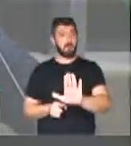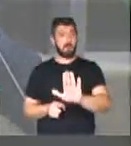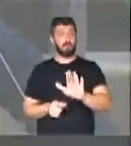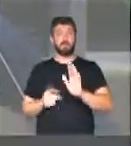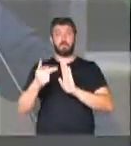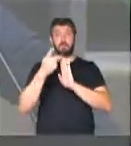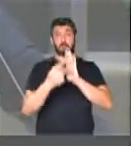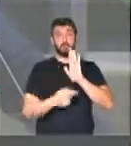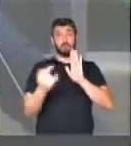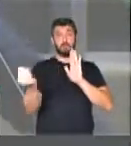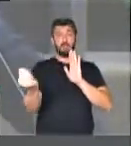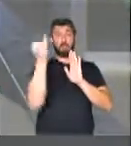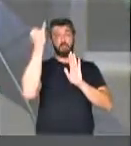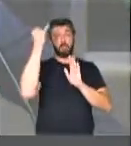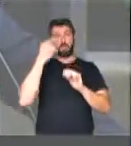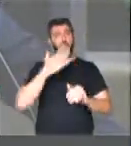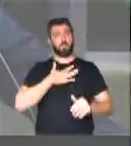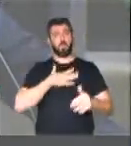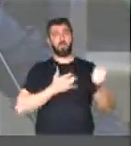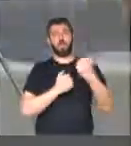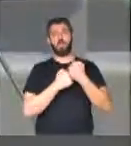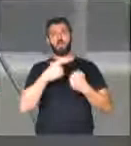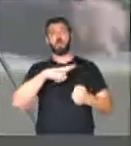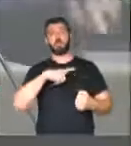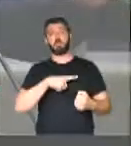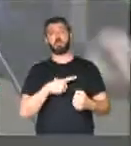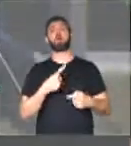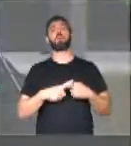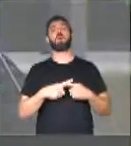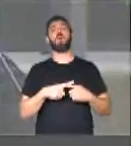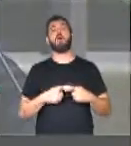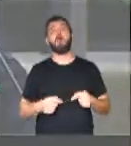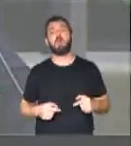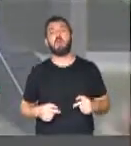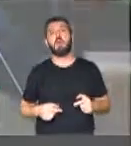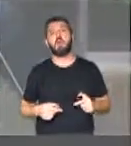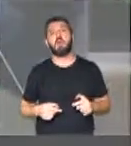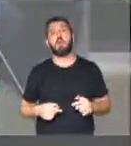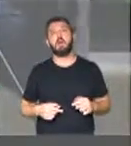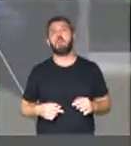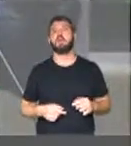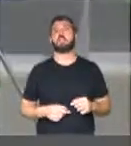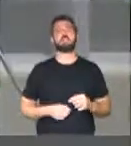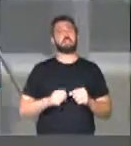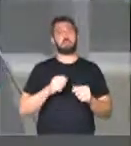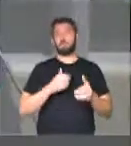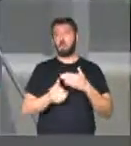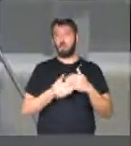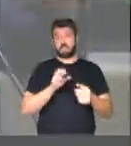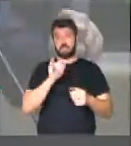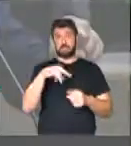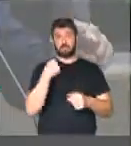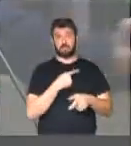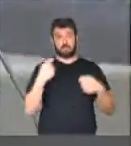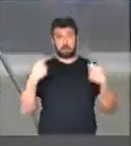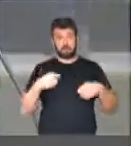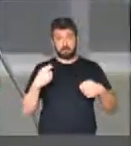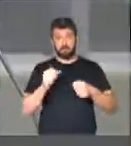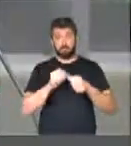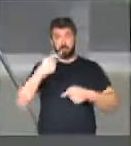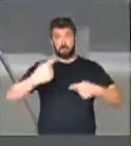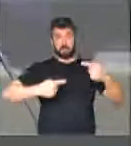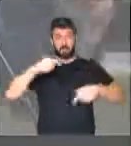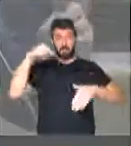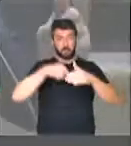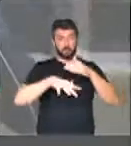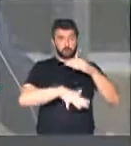esse projeto é importante e tem o nosso apoio. E por que tem o nosso apoio? Mesmo que nós necessitemos fazer